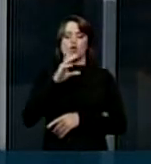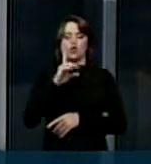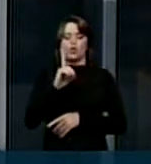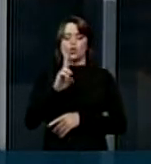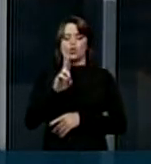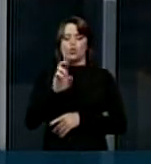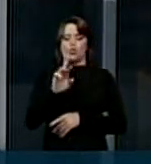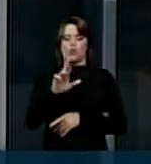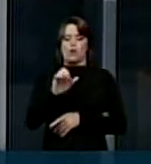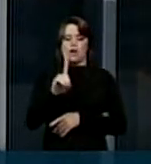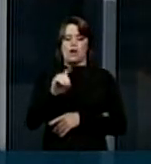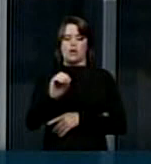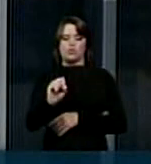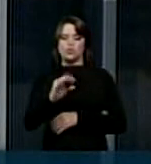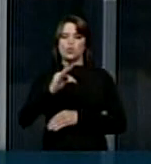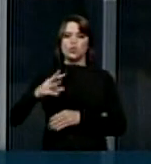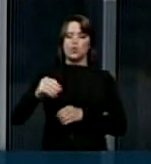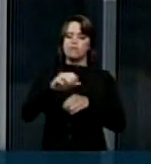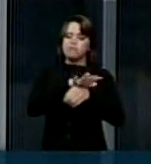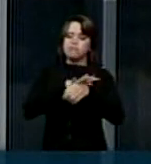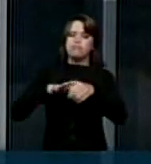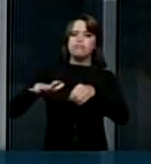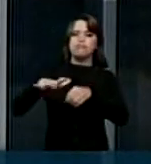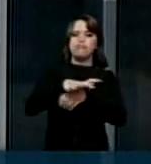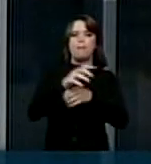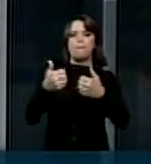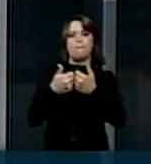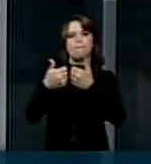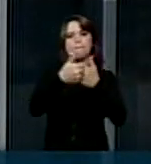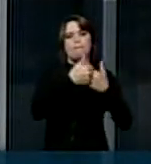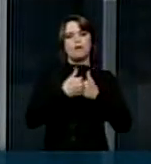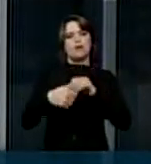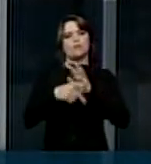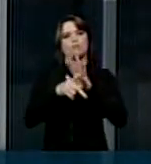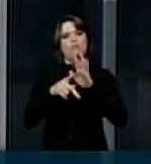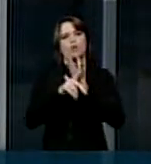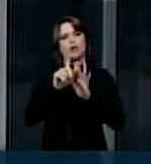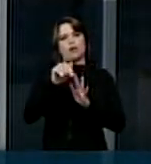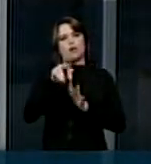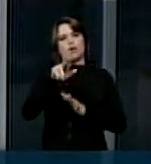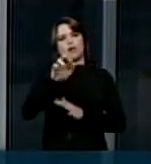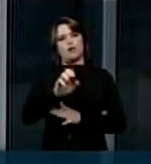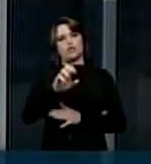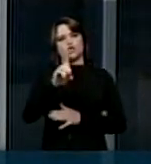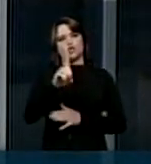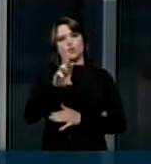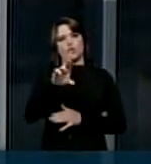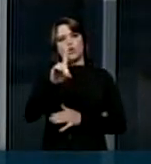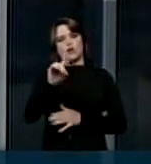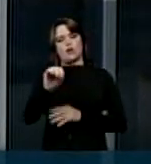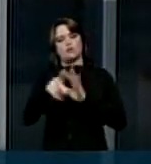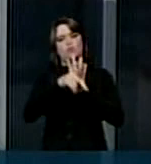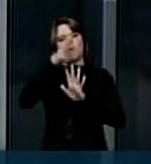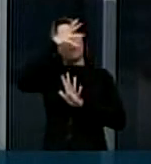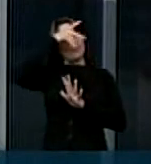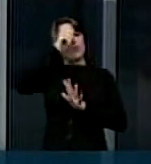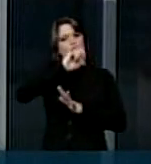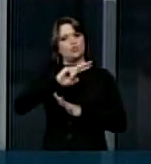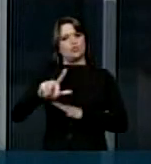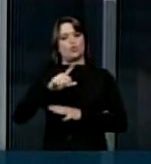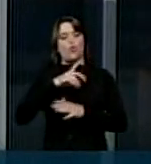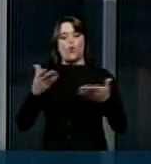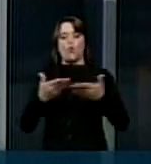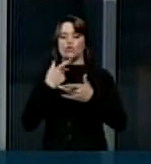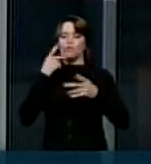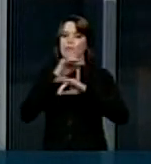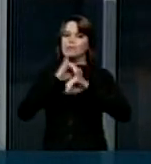Não só a cidade de Dourados, mas toda a região Cone Sul, região da Grande Dourados, Vale do Iviema, no Mato Grosso do Sul. E hoje eu tenho uma